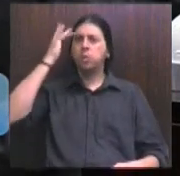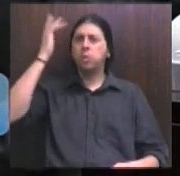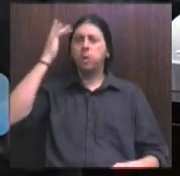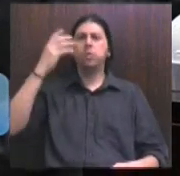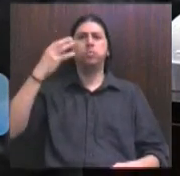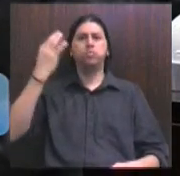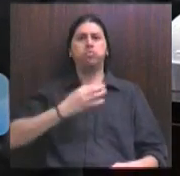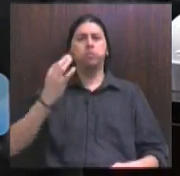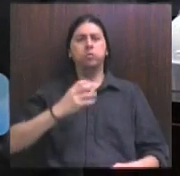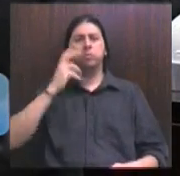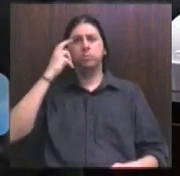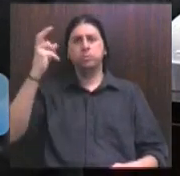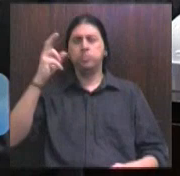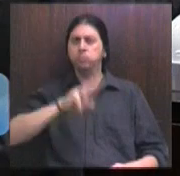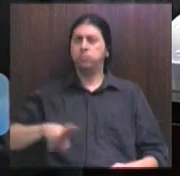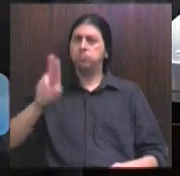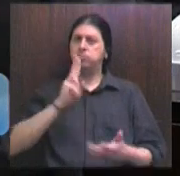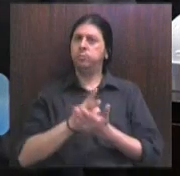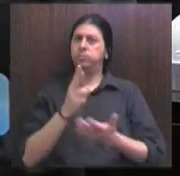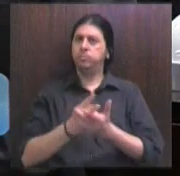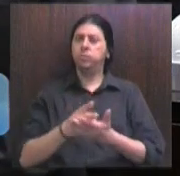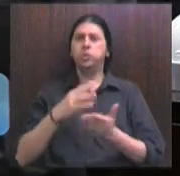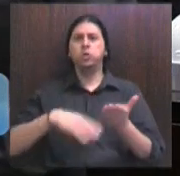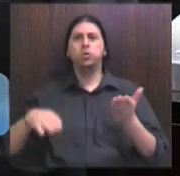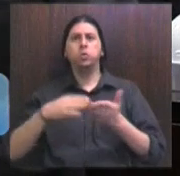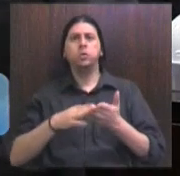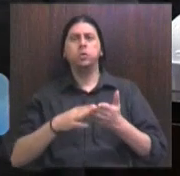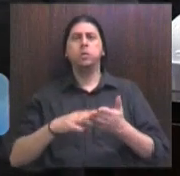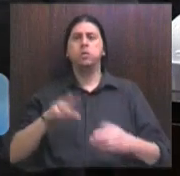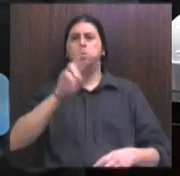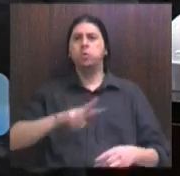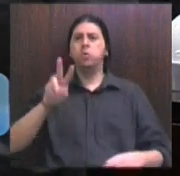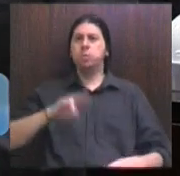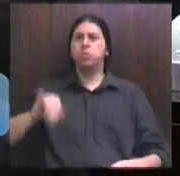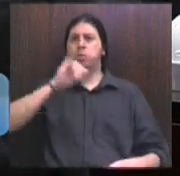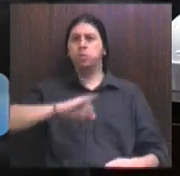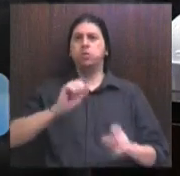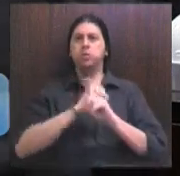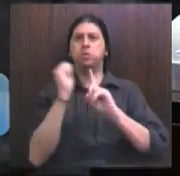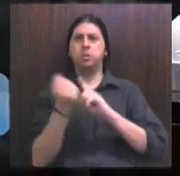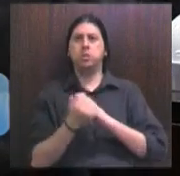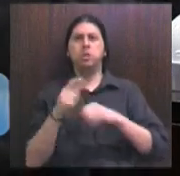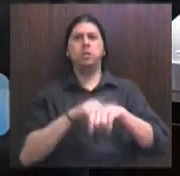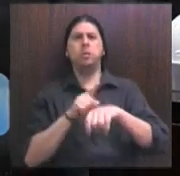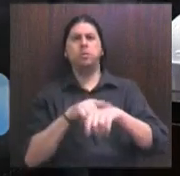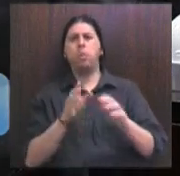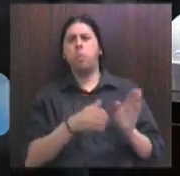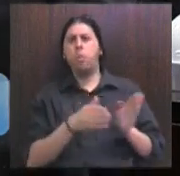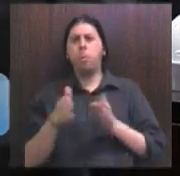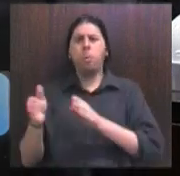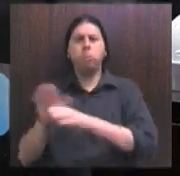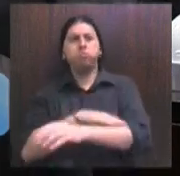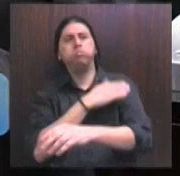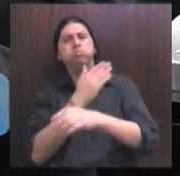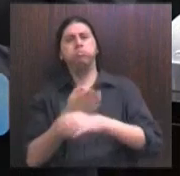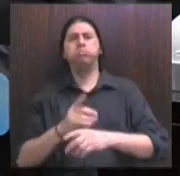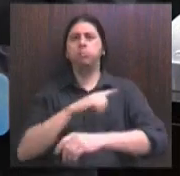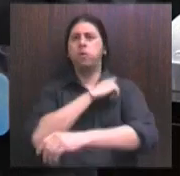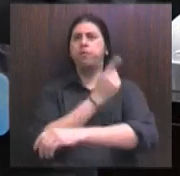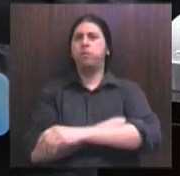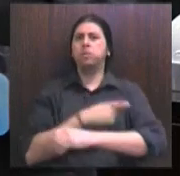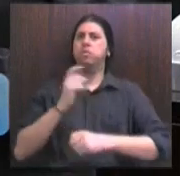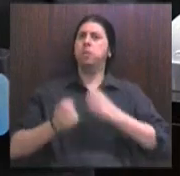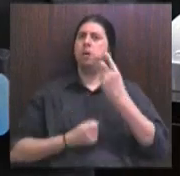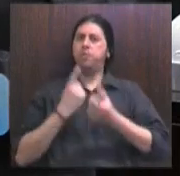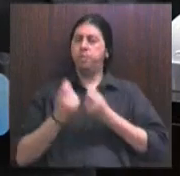por que que tem toda essa valia, esse tempo duradouro e cada vez mais forte. E quando se falamos